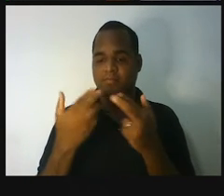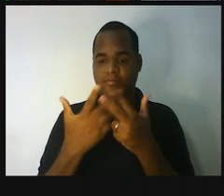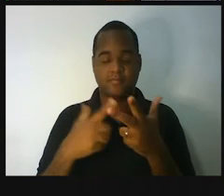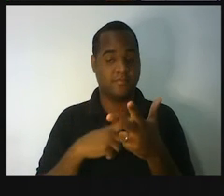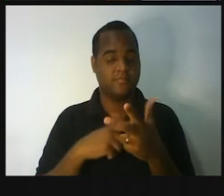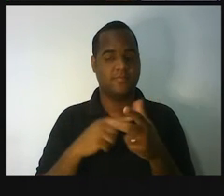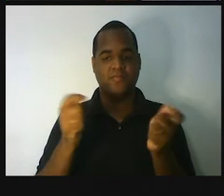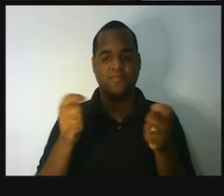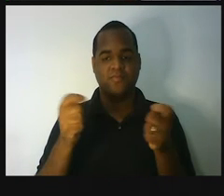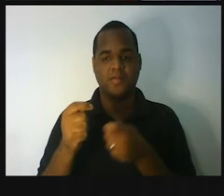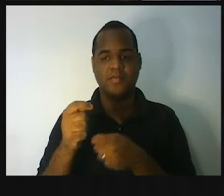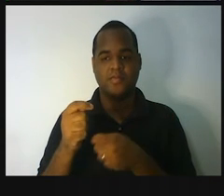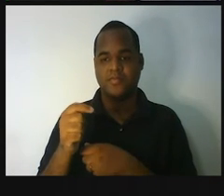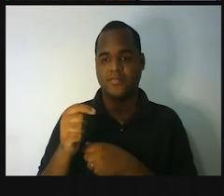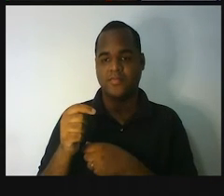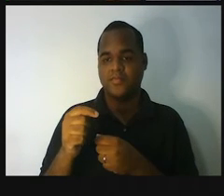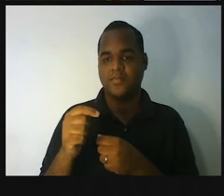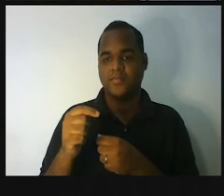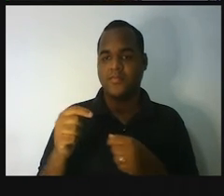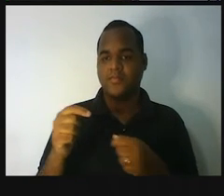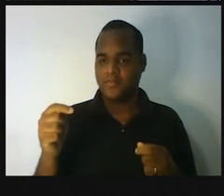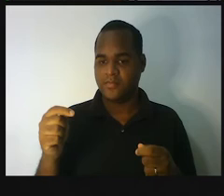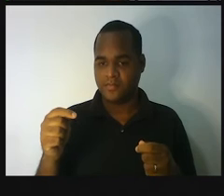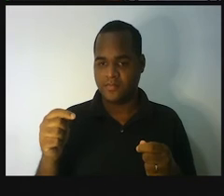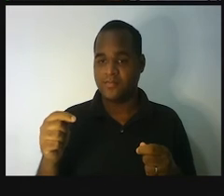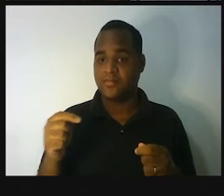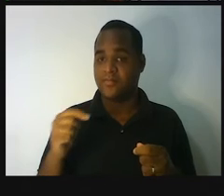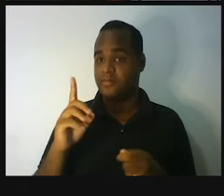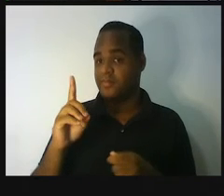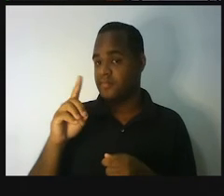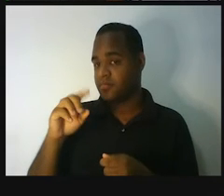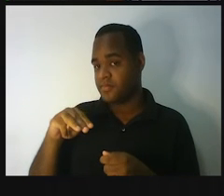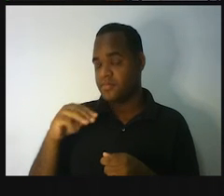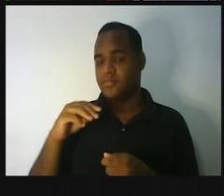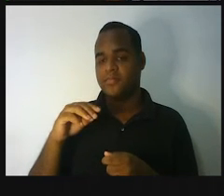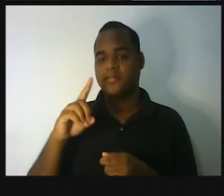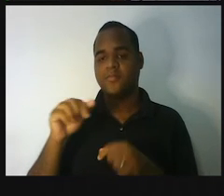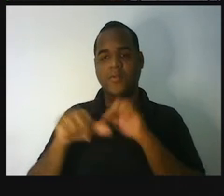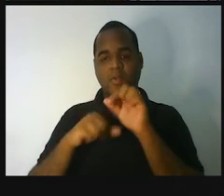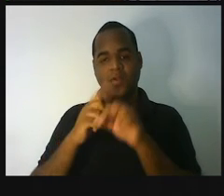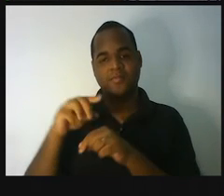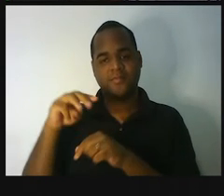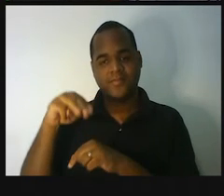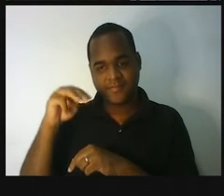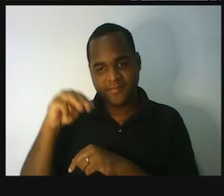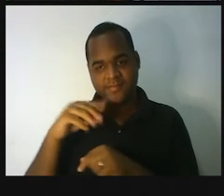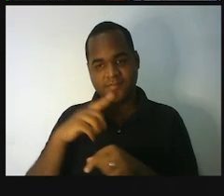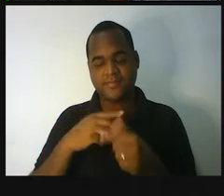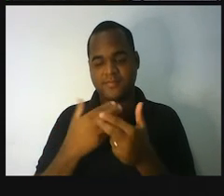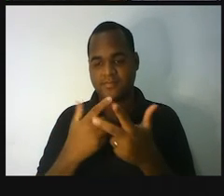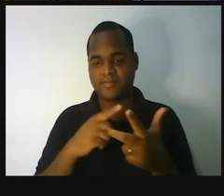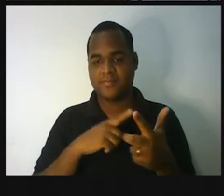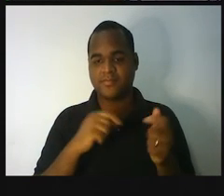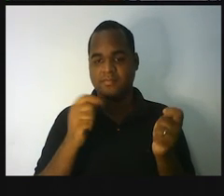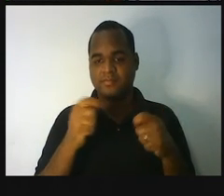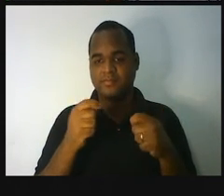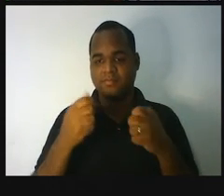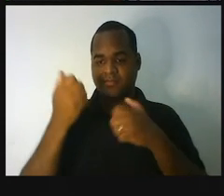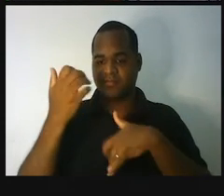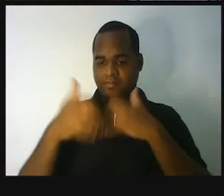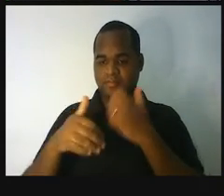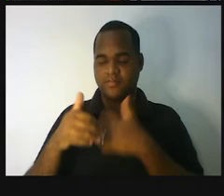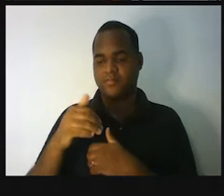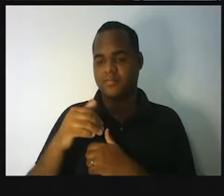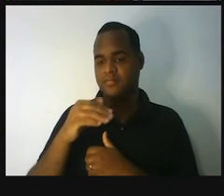Três multiplicações por 10, olha só. 10 vezes 10, vezes